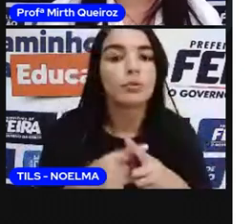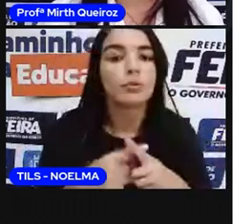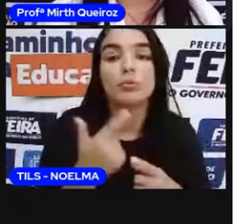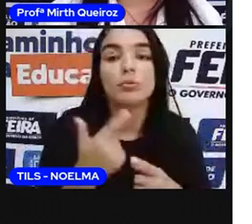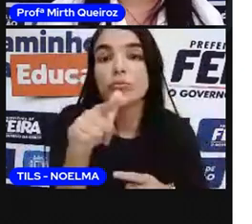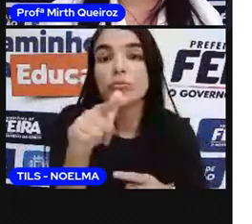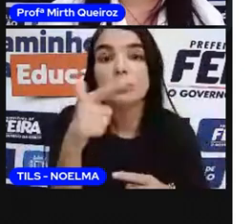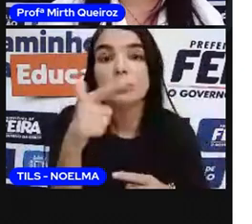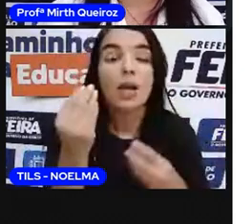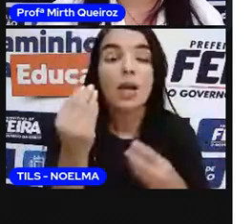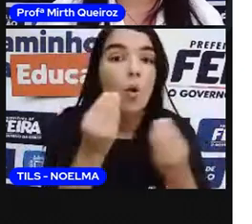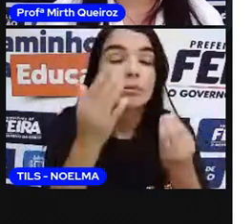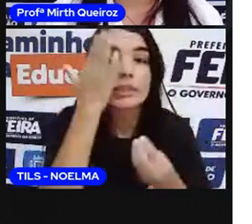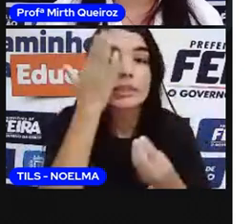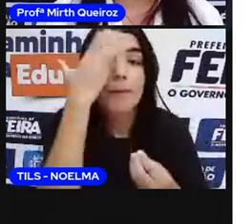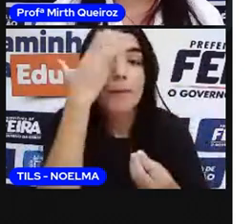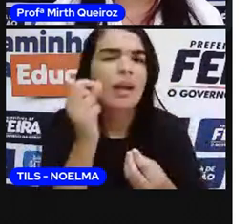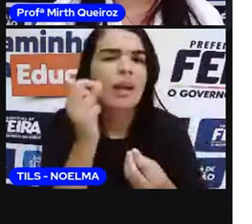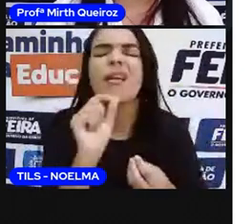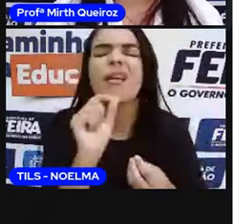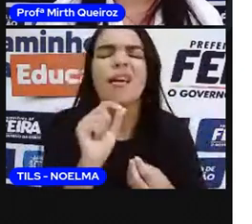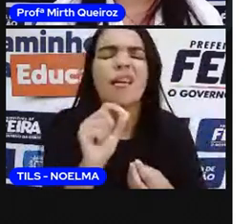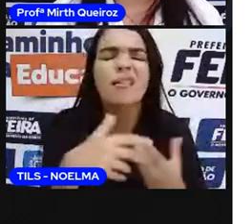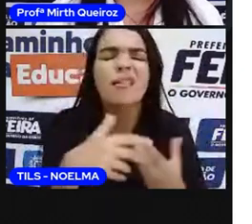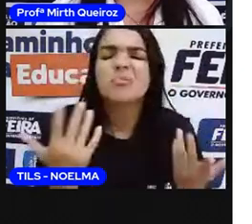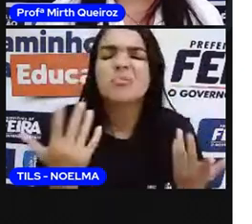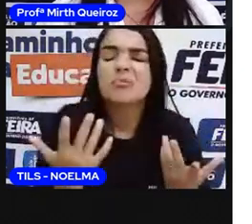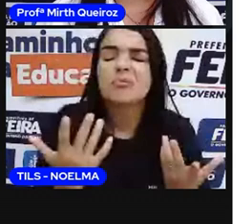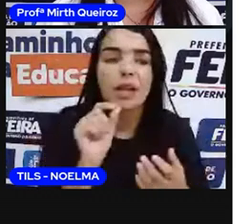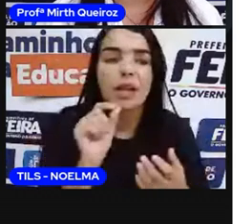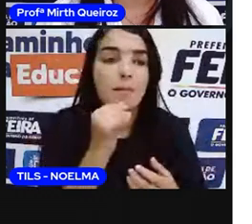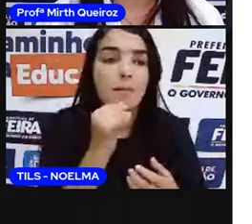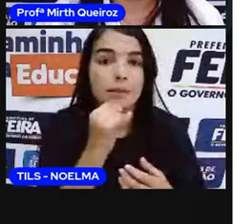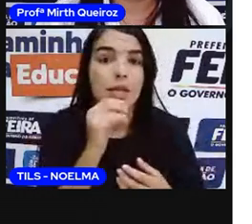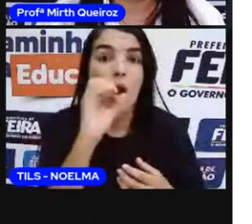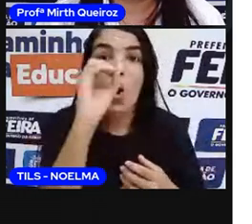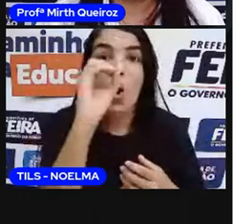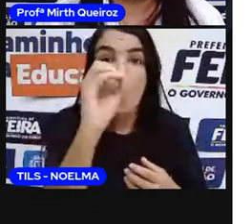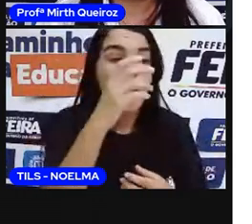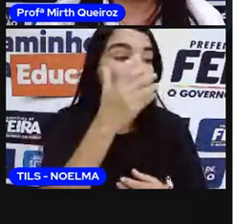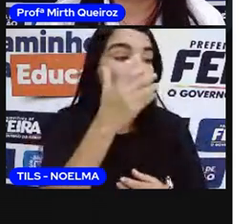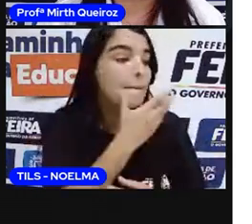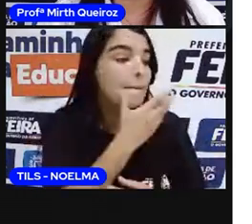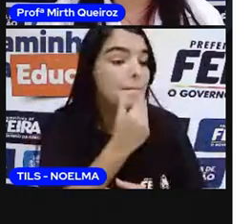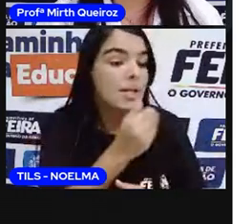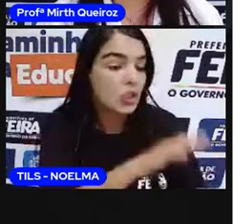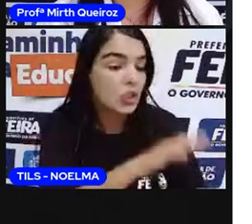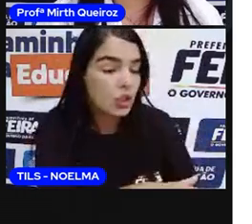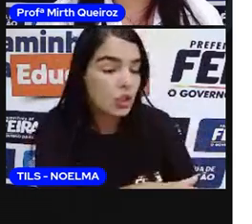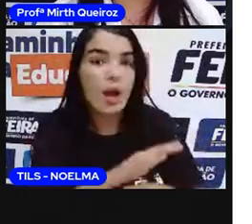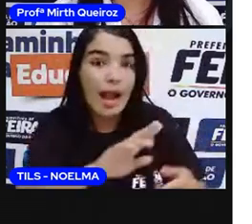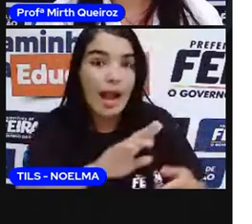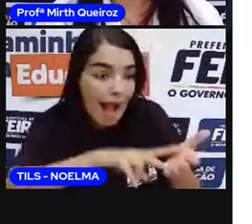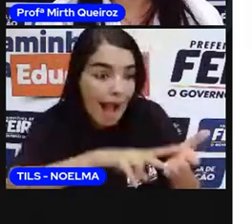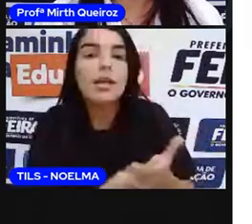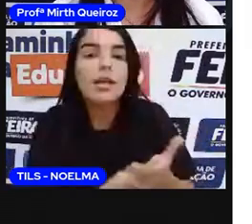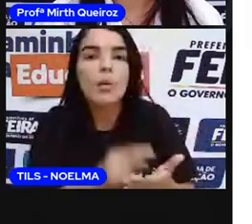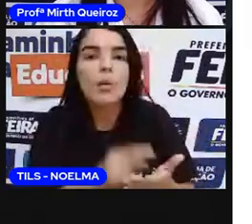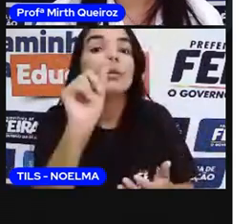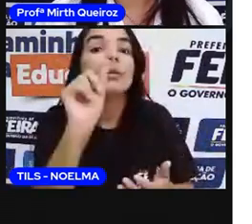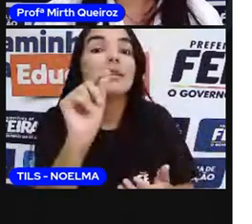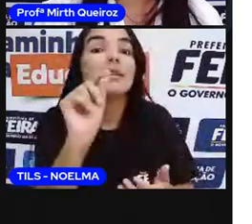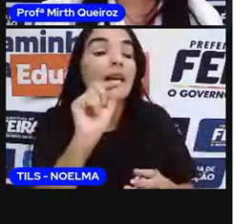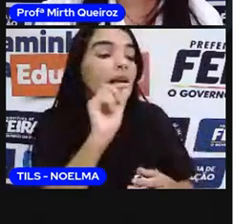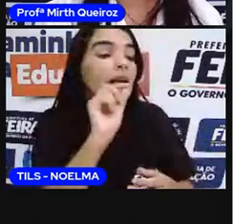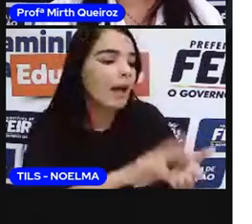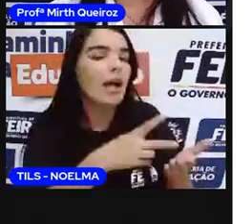indefinidos, porque não dá pra saber quem é. Se eu falo assim, ó, o menino caiu, o menino caiu, tá especificando quem é